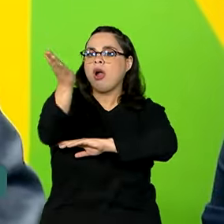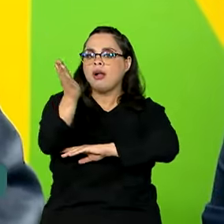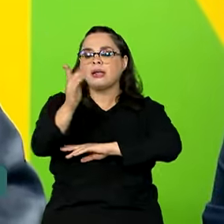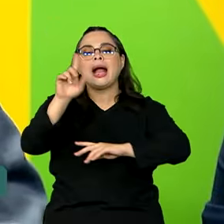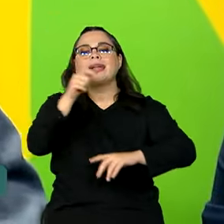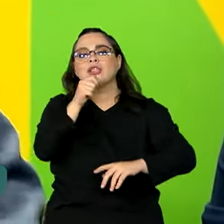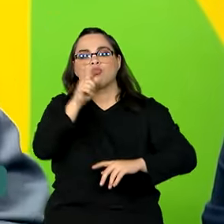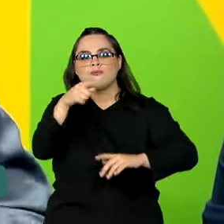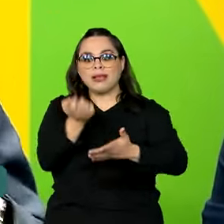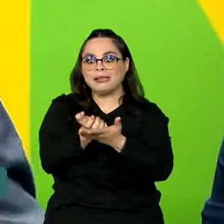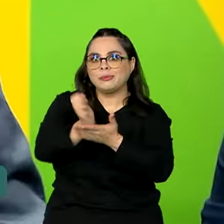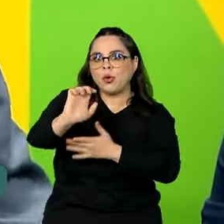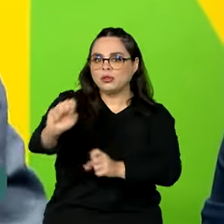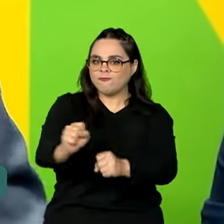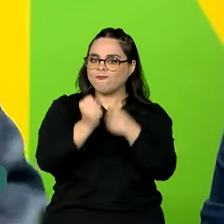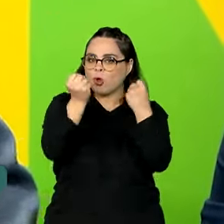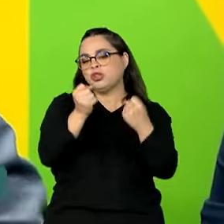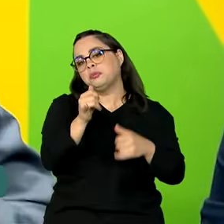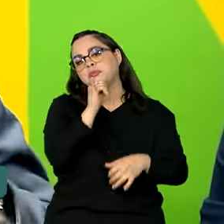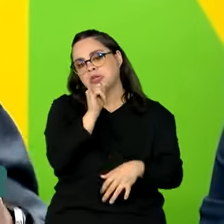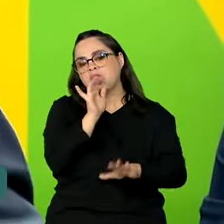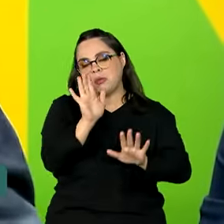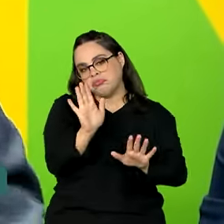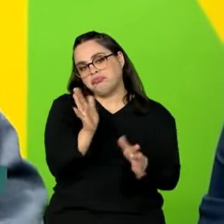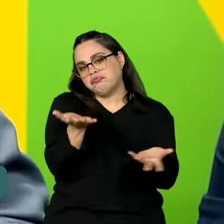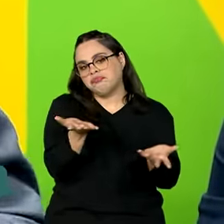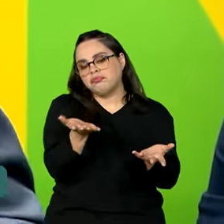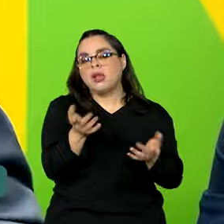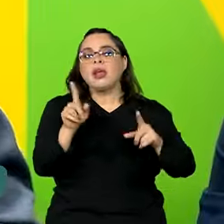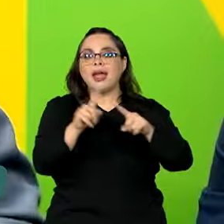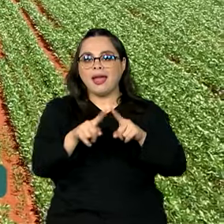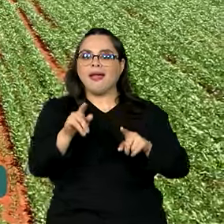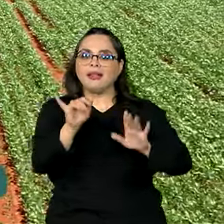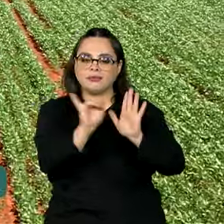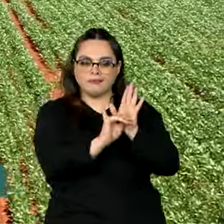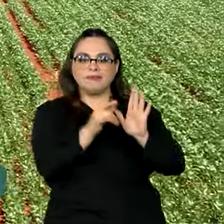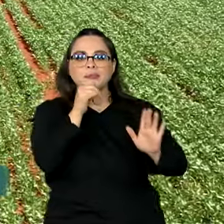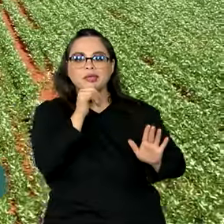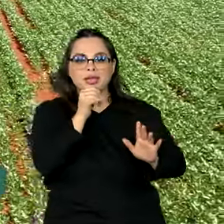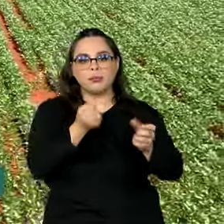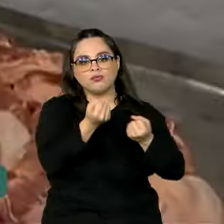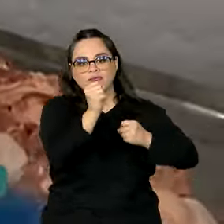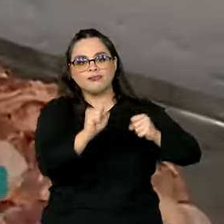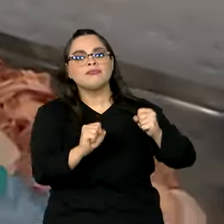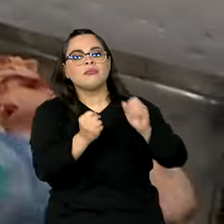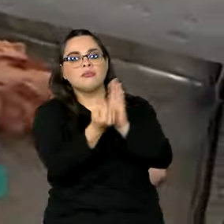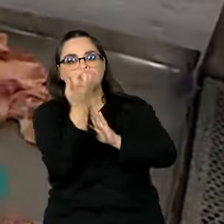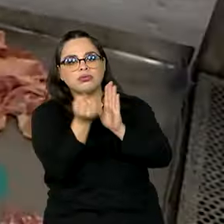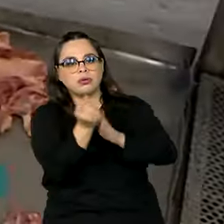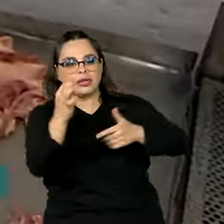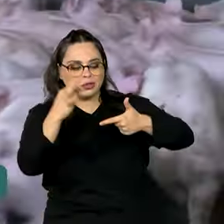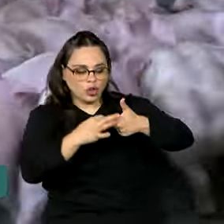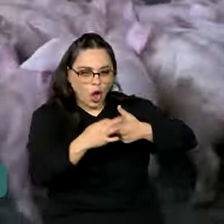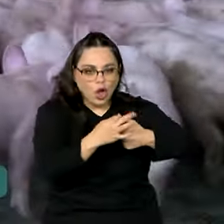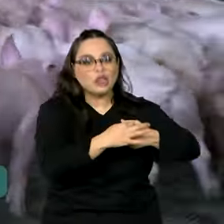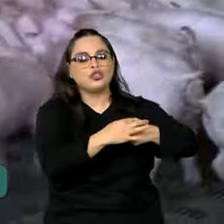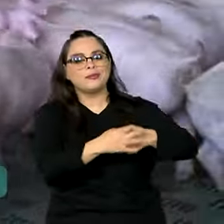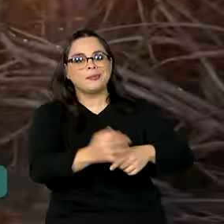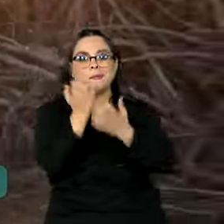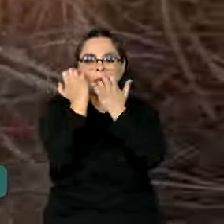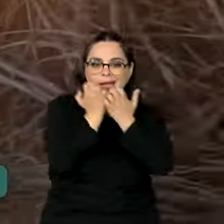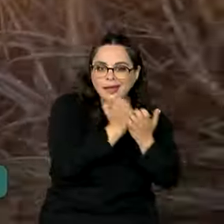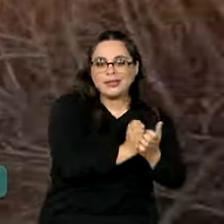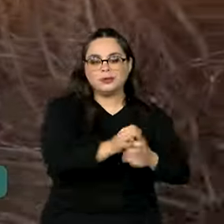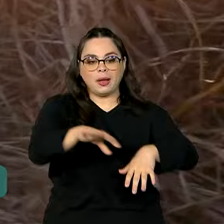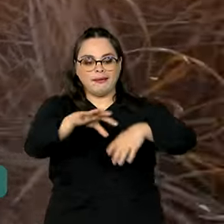maturidade exportadora tão forte como é o caso, por exemplo, e aqui só exemplificando, a cadeia da soja, do milho e das carnes, por exemplo, que nós